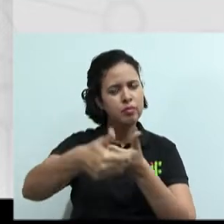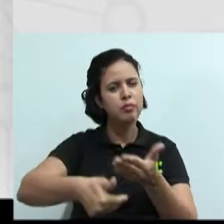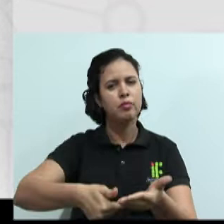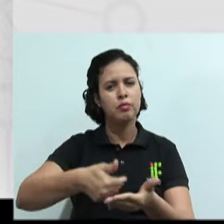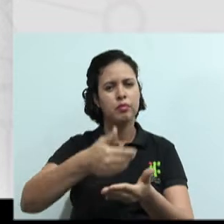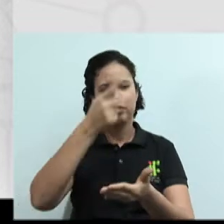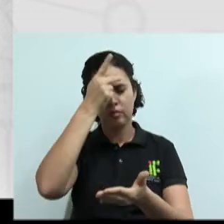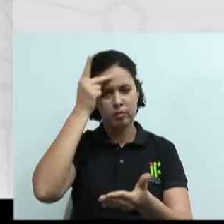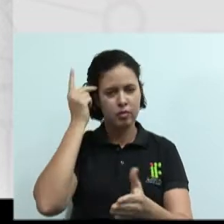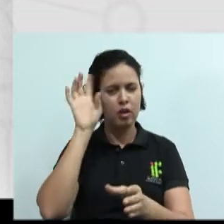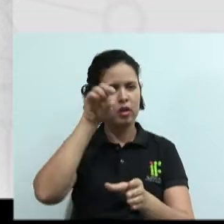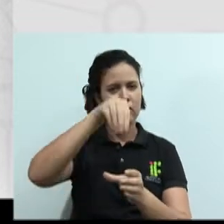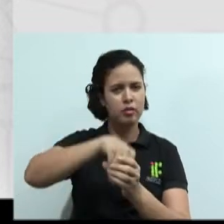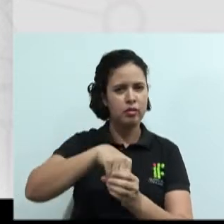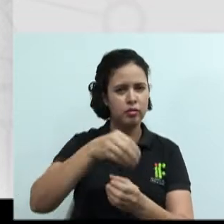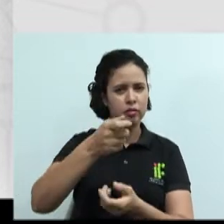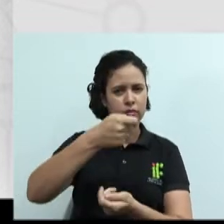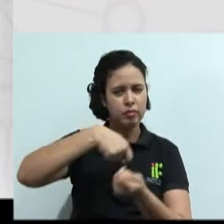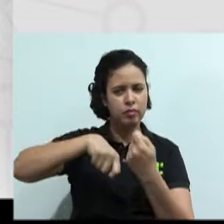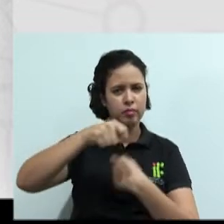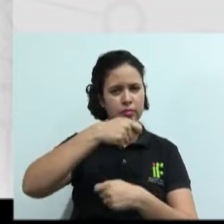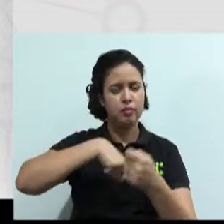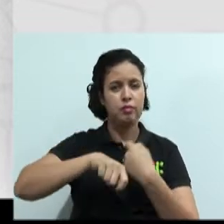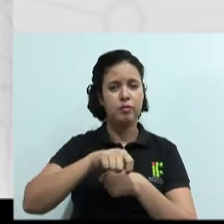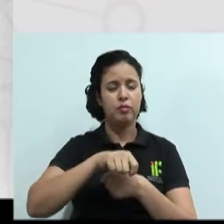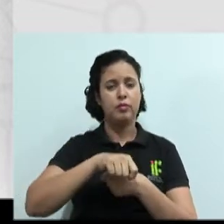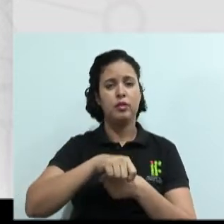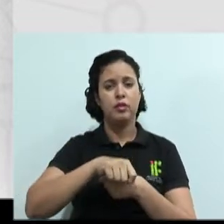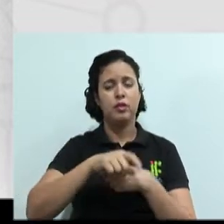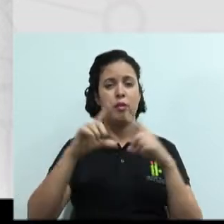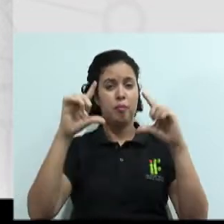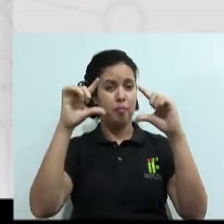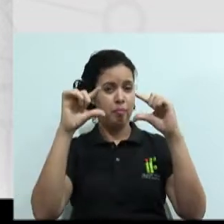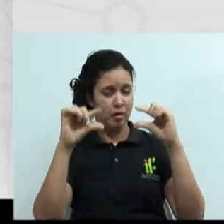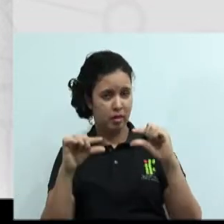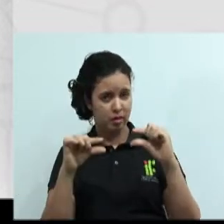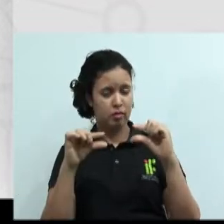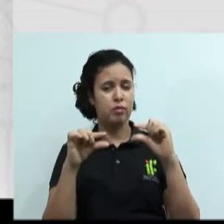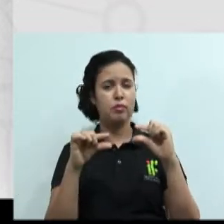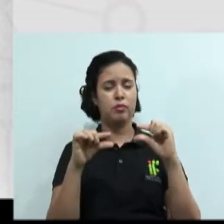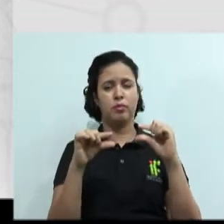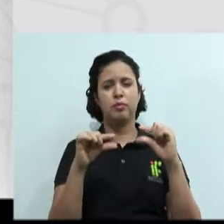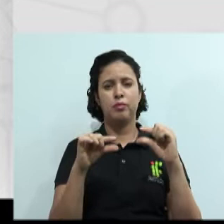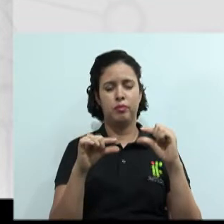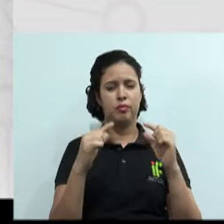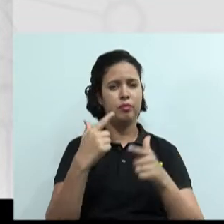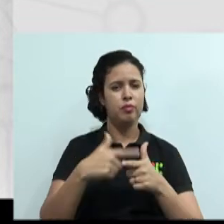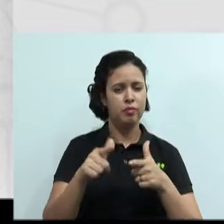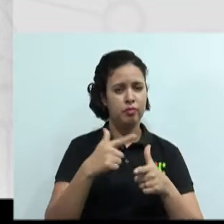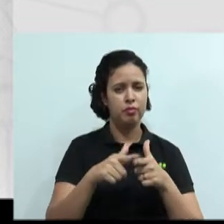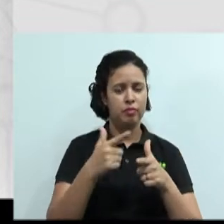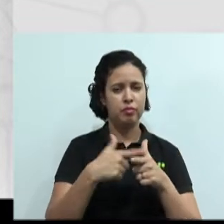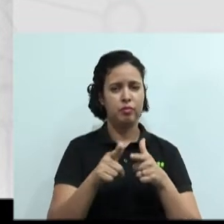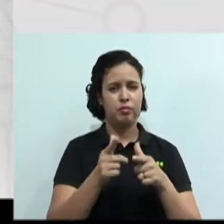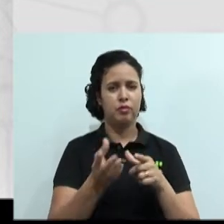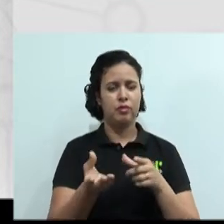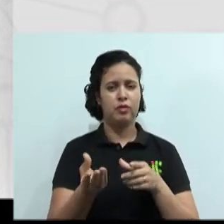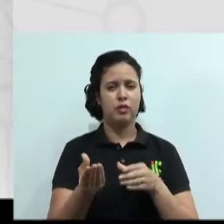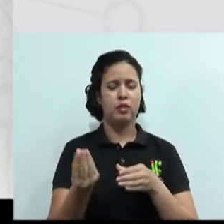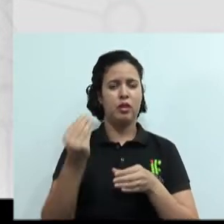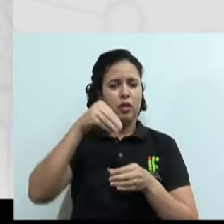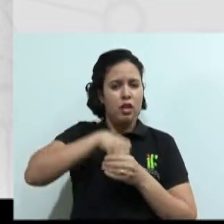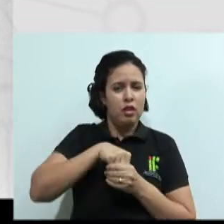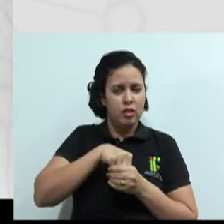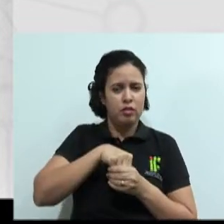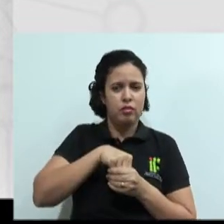de negociação. E quanto menos conflito intrapessoal e interpessoal, maior será o